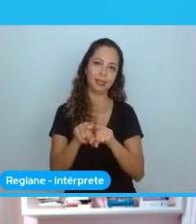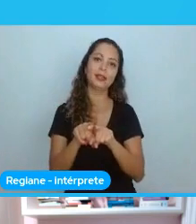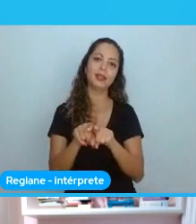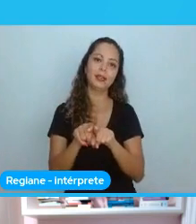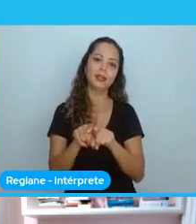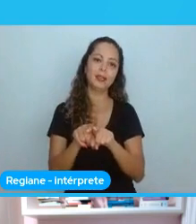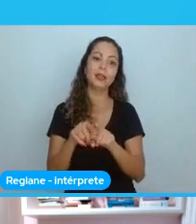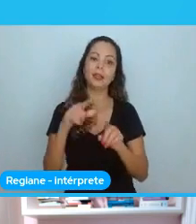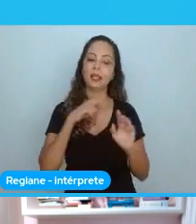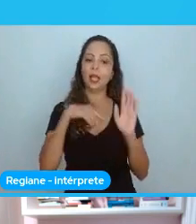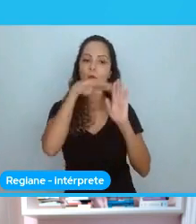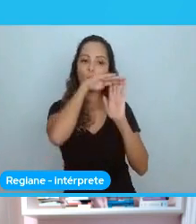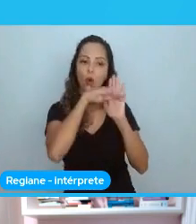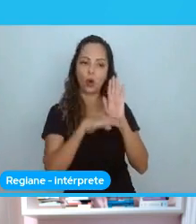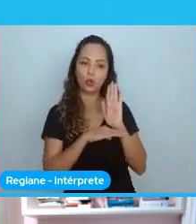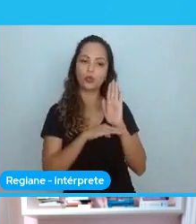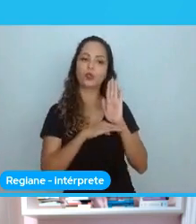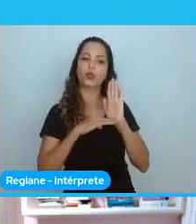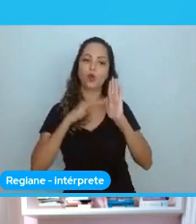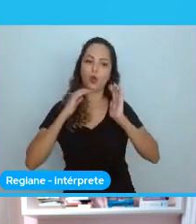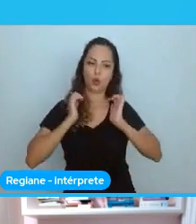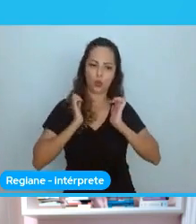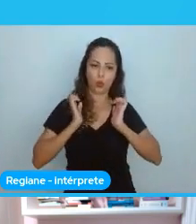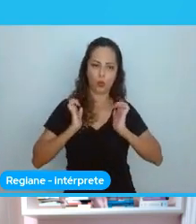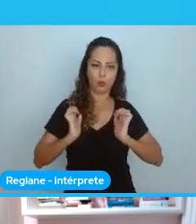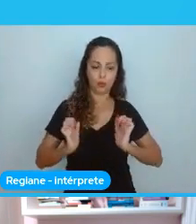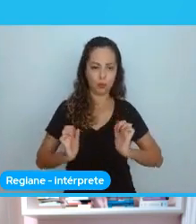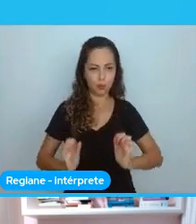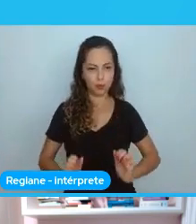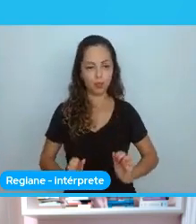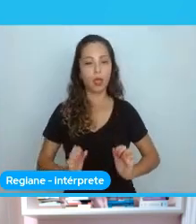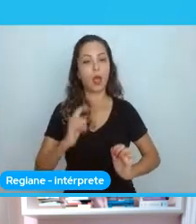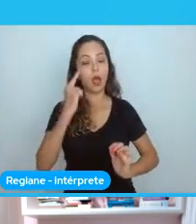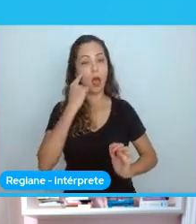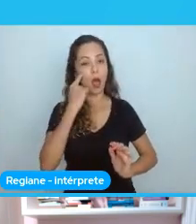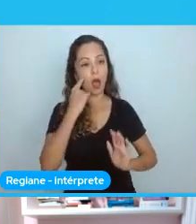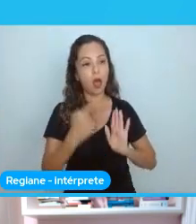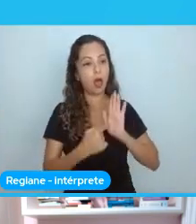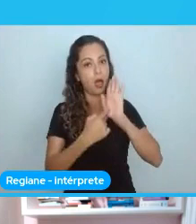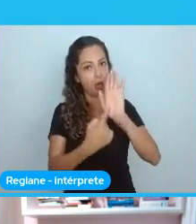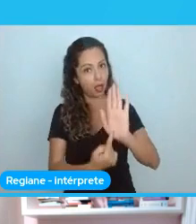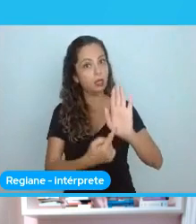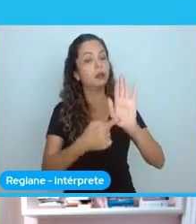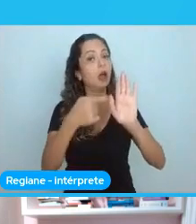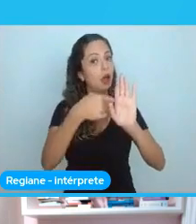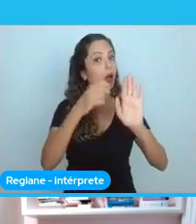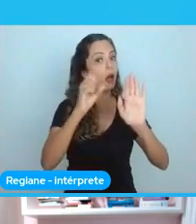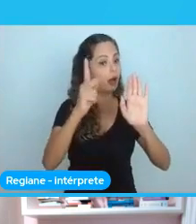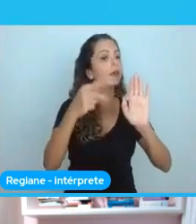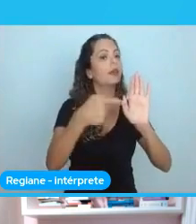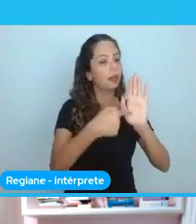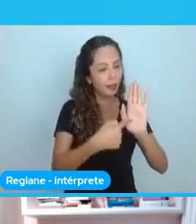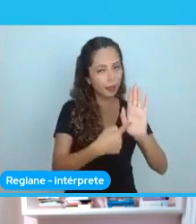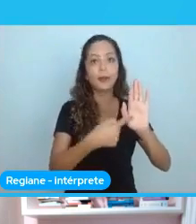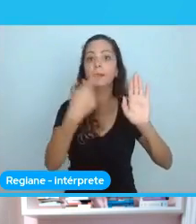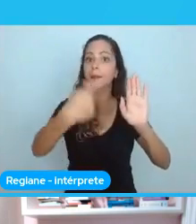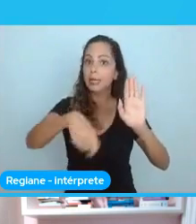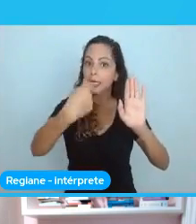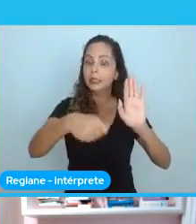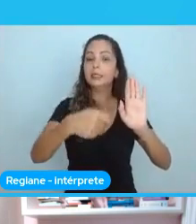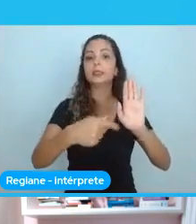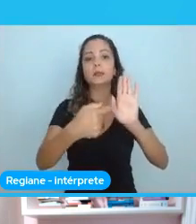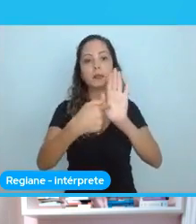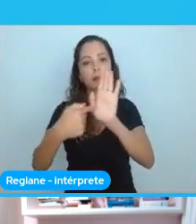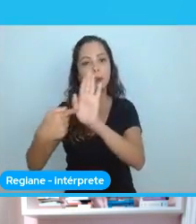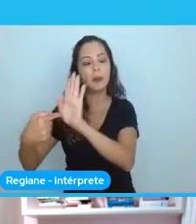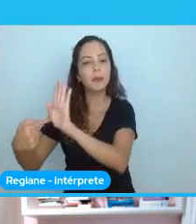vários outros códigos de conduta para falar isso aqui a gente quer, isso aqui a gente quer, isso aqui é importante. Precisou de várias reuniões